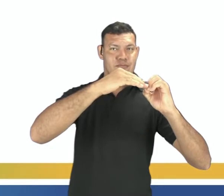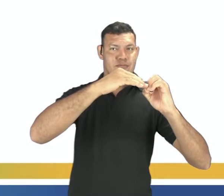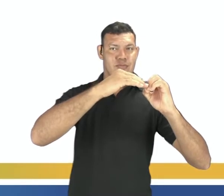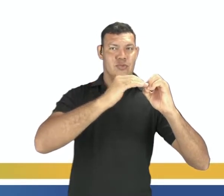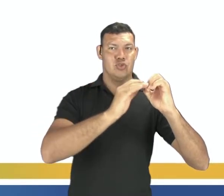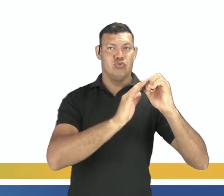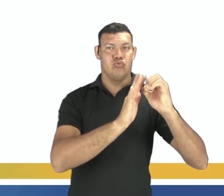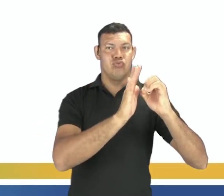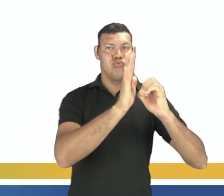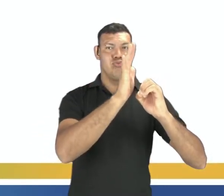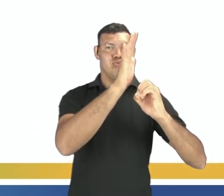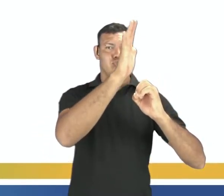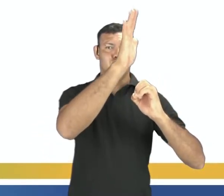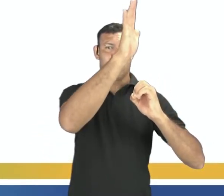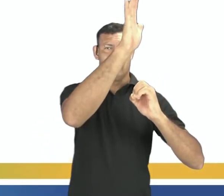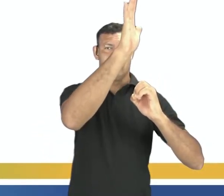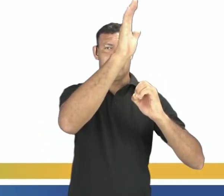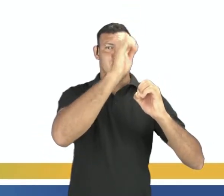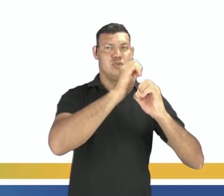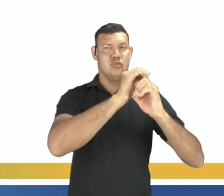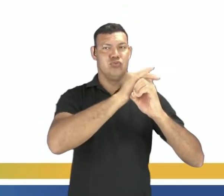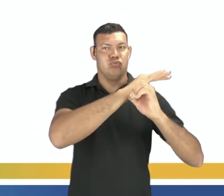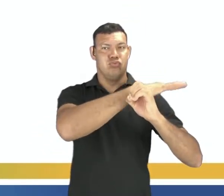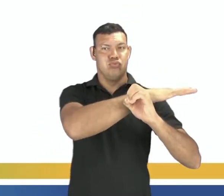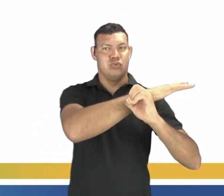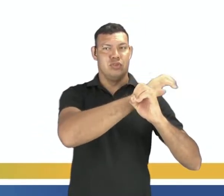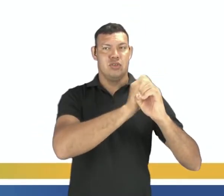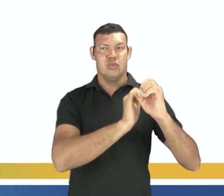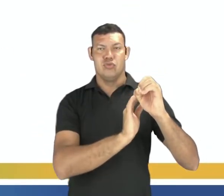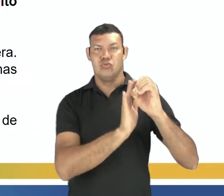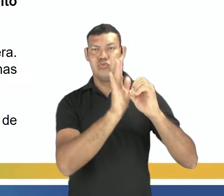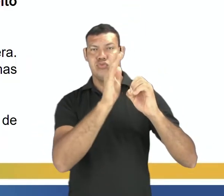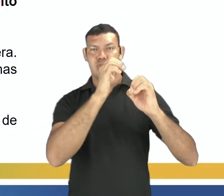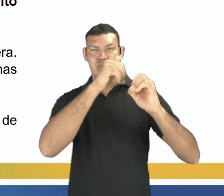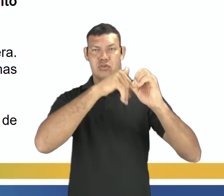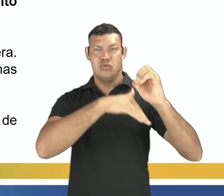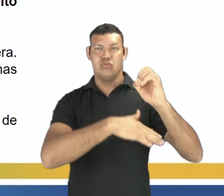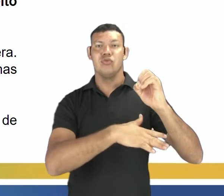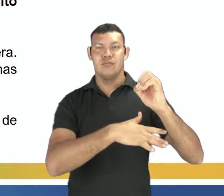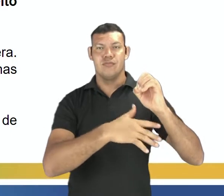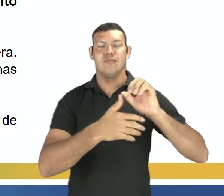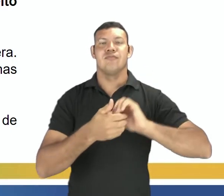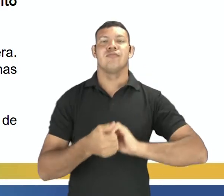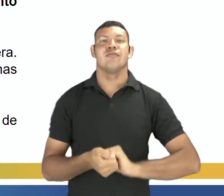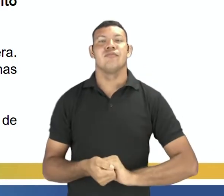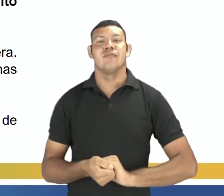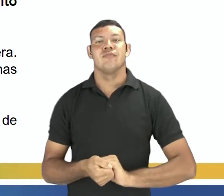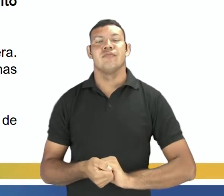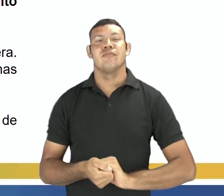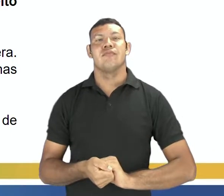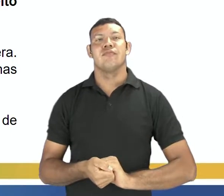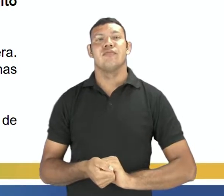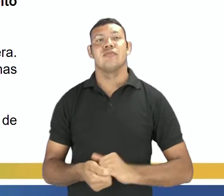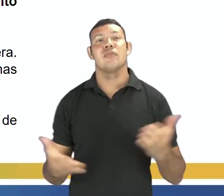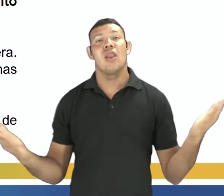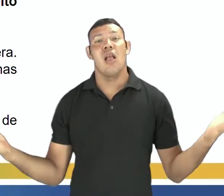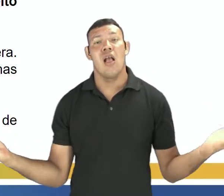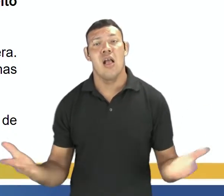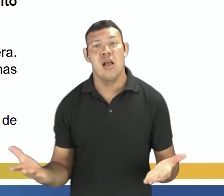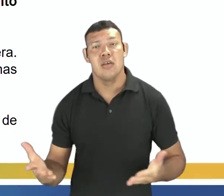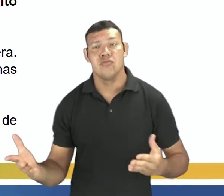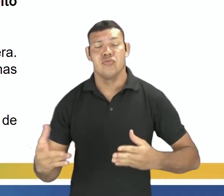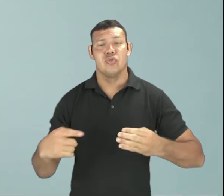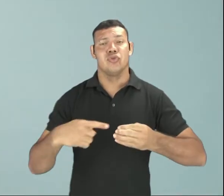e é essa energia que vai regular a vida no nosso planeta. Então, eu vou falar agora um pouco dessa